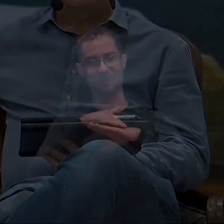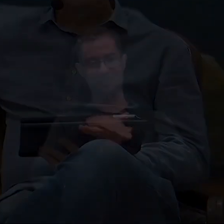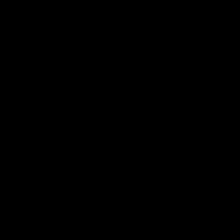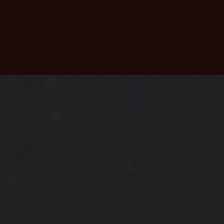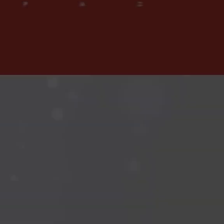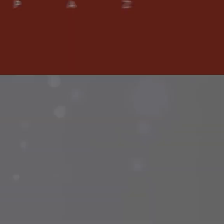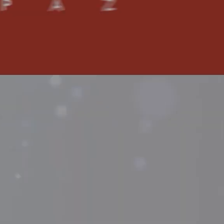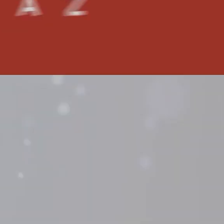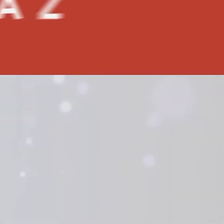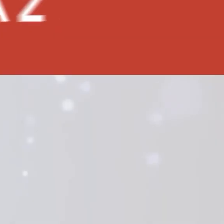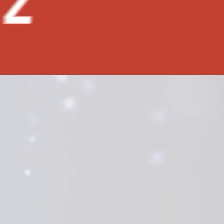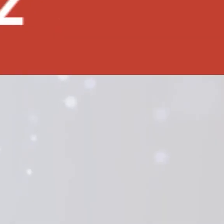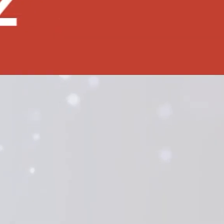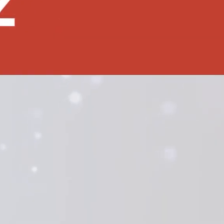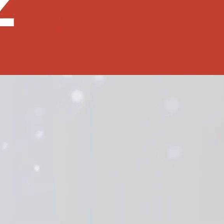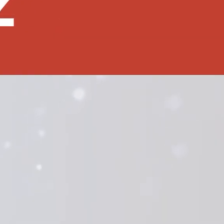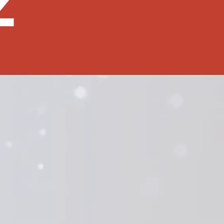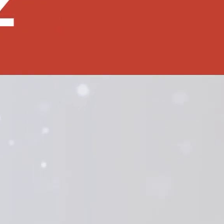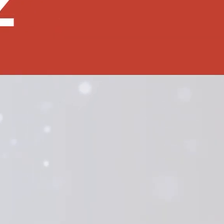noite. Boa noite.